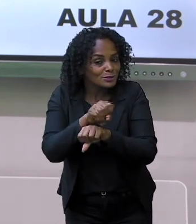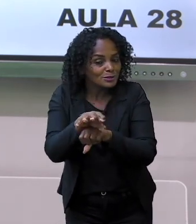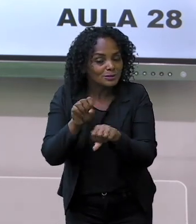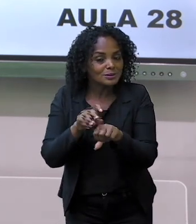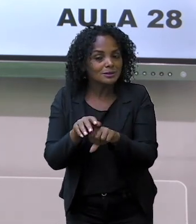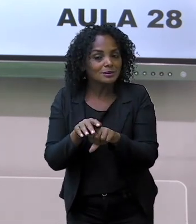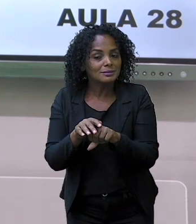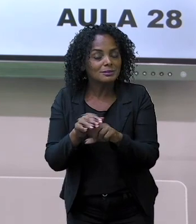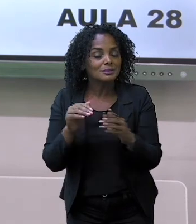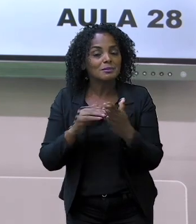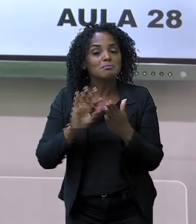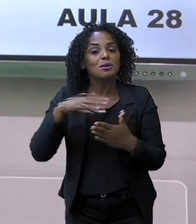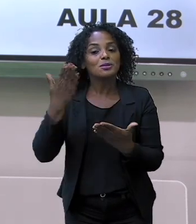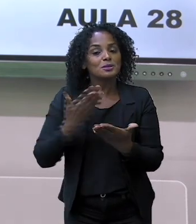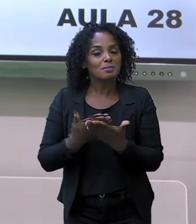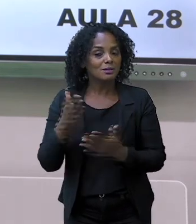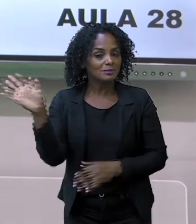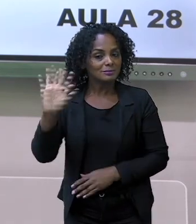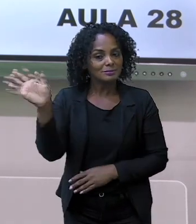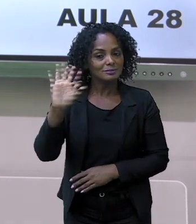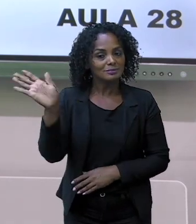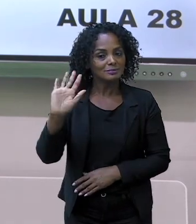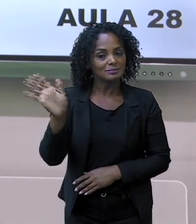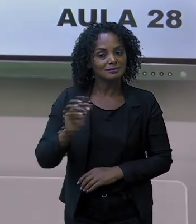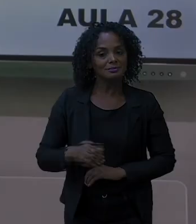Até a próxima aula. Tchau!